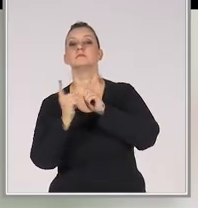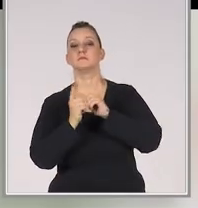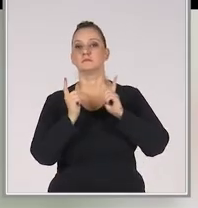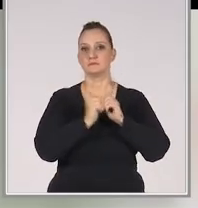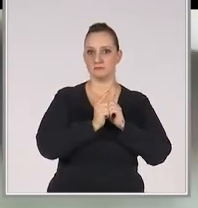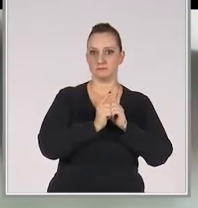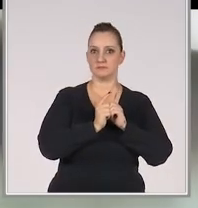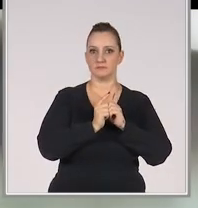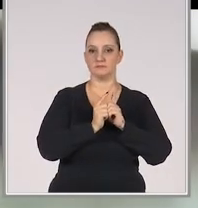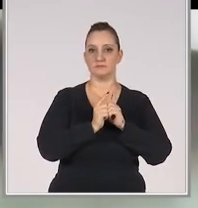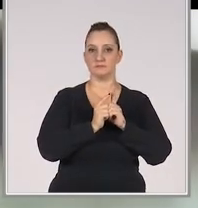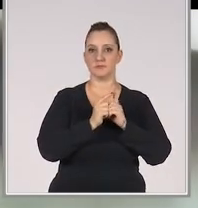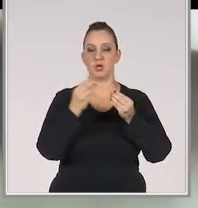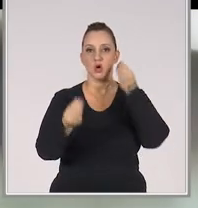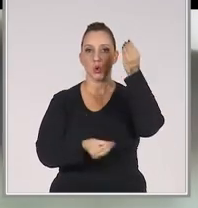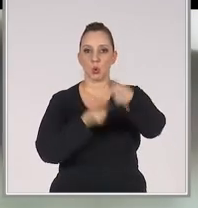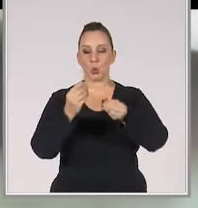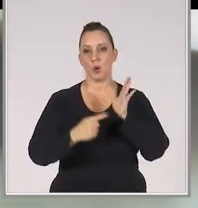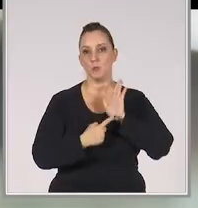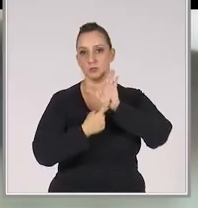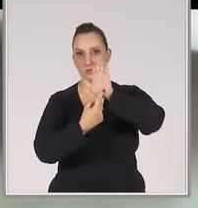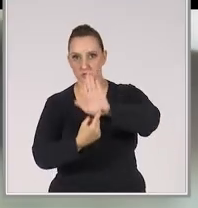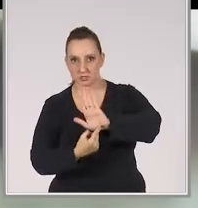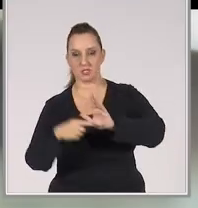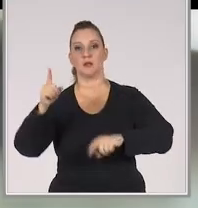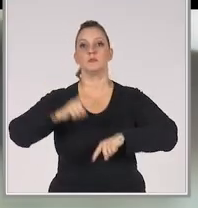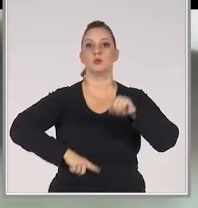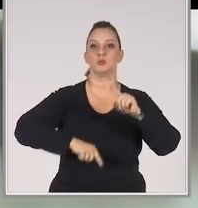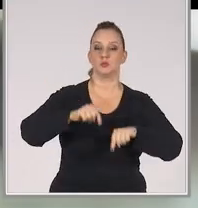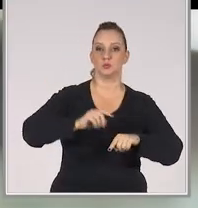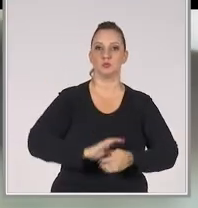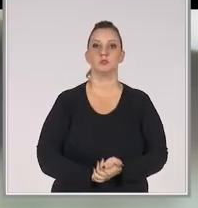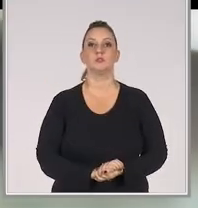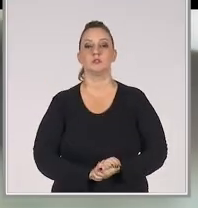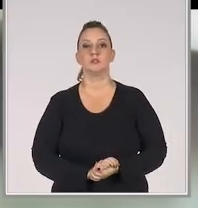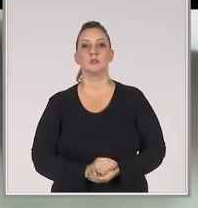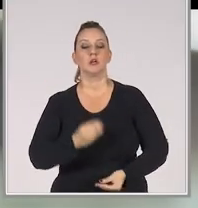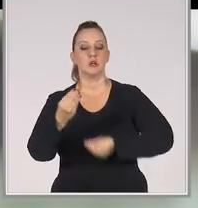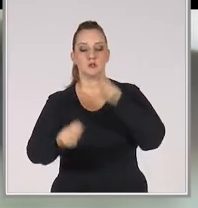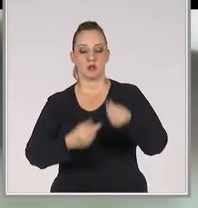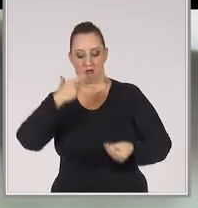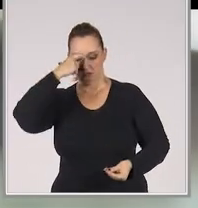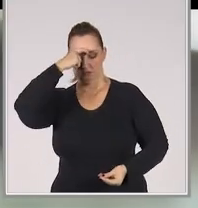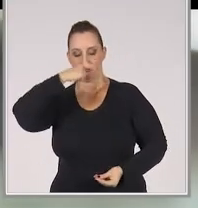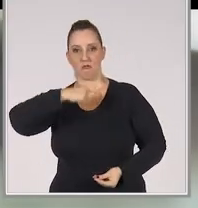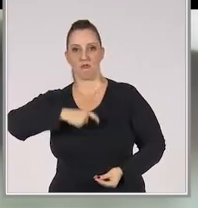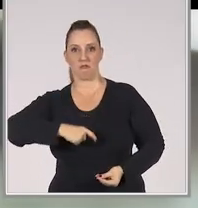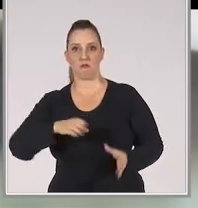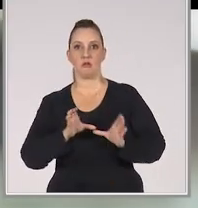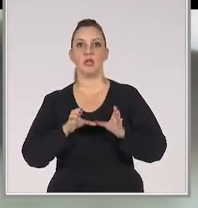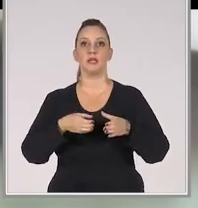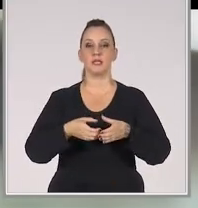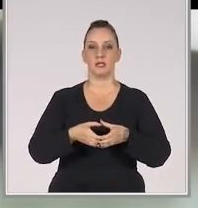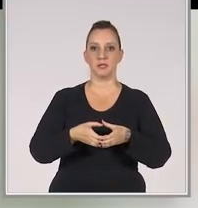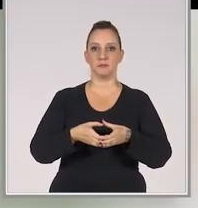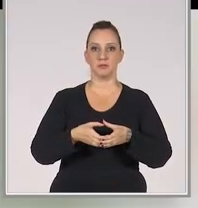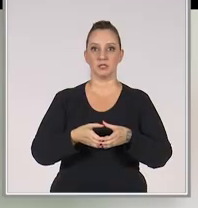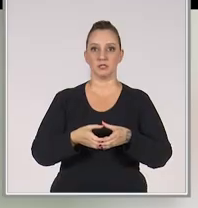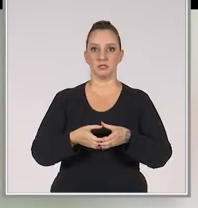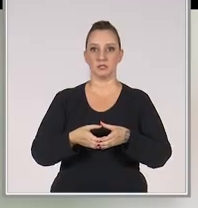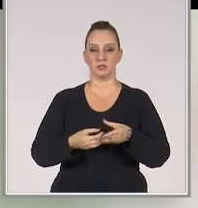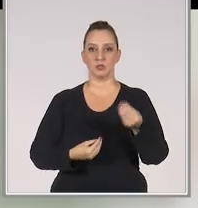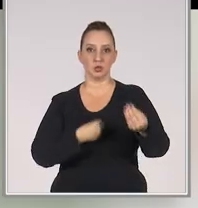serviços. Ele tem que saber como demonstrar esses produtos e serviços. Como se portar diante da equipe.